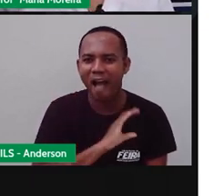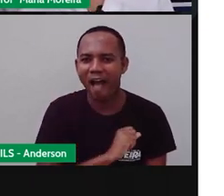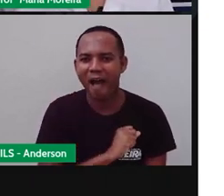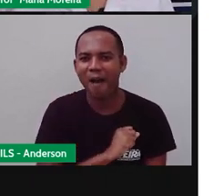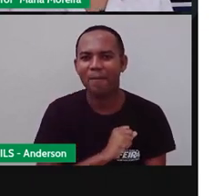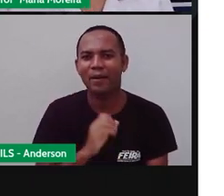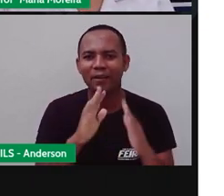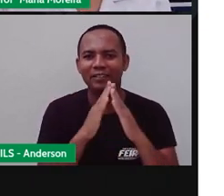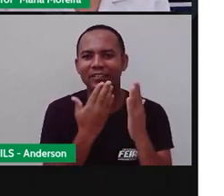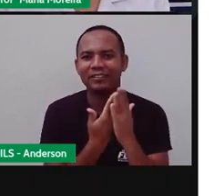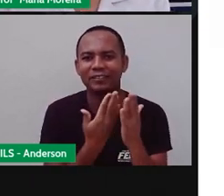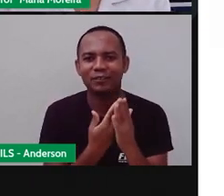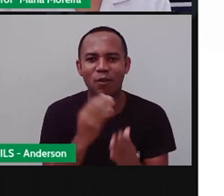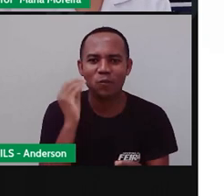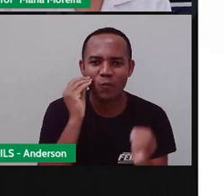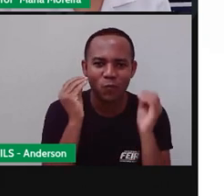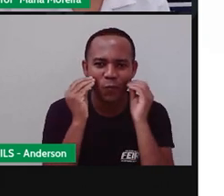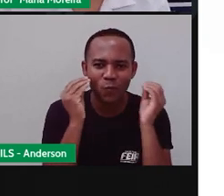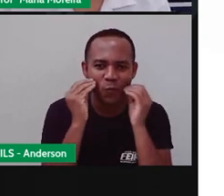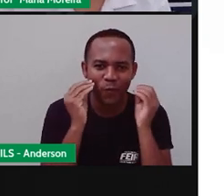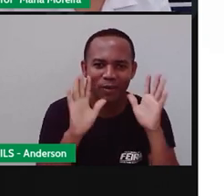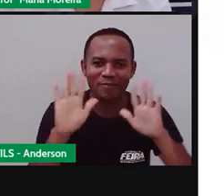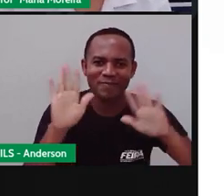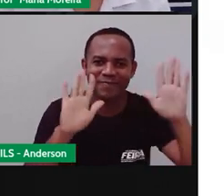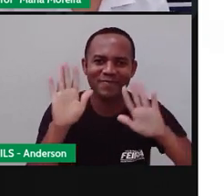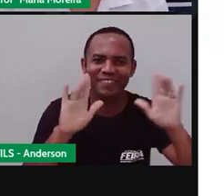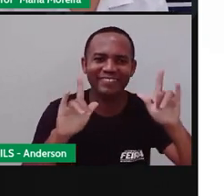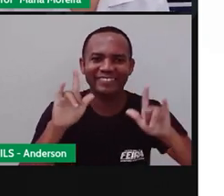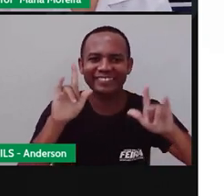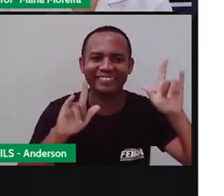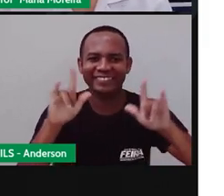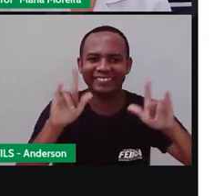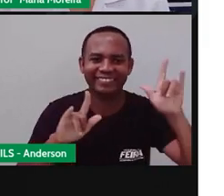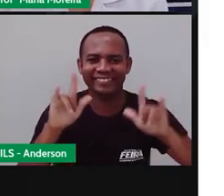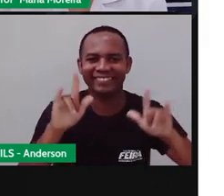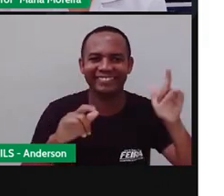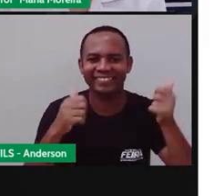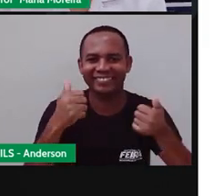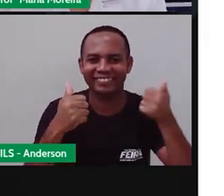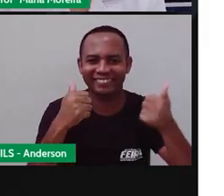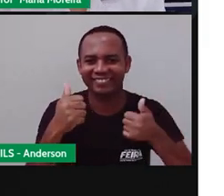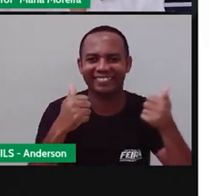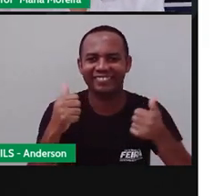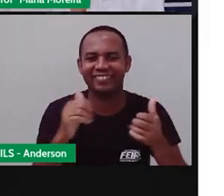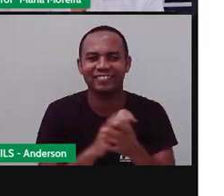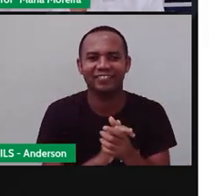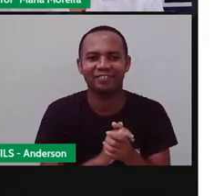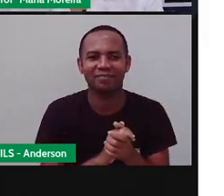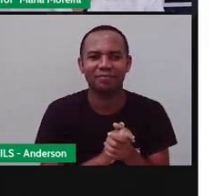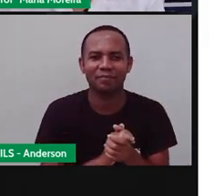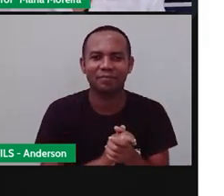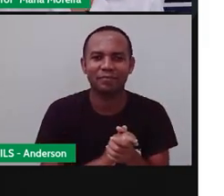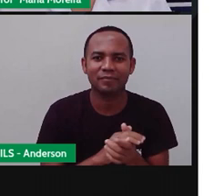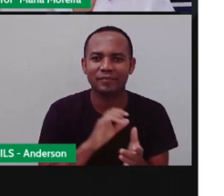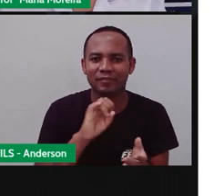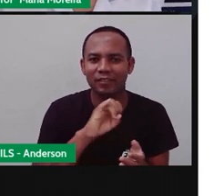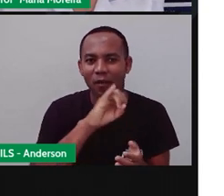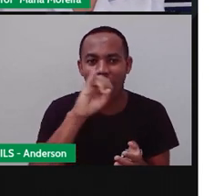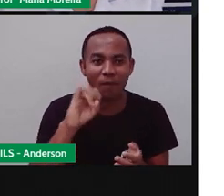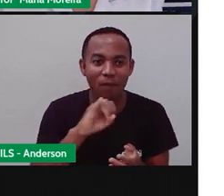Beijo, Maria Eduarda, um beijo pro seu irmãozinho também, tá, Maria Eduarda? Eloísa e Miranda, Oi, professora.